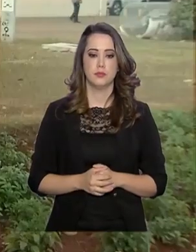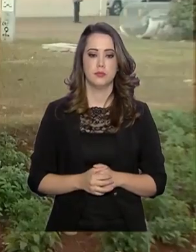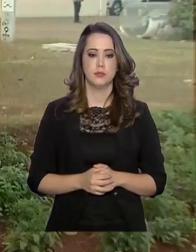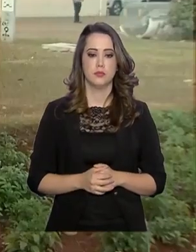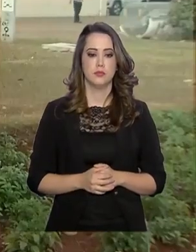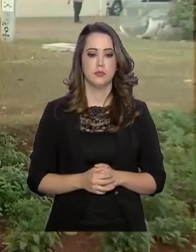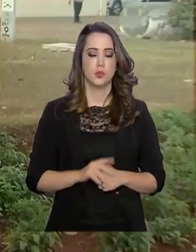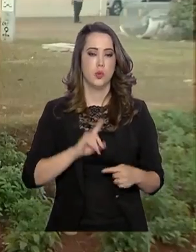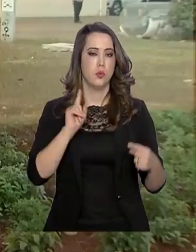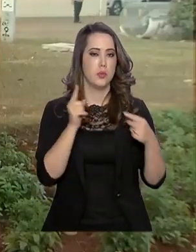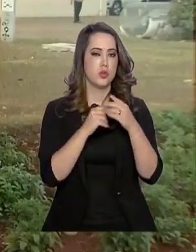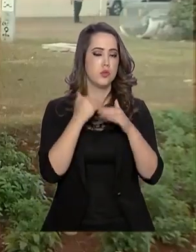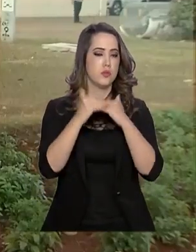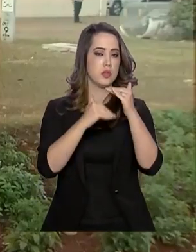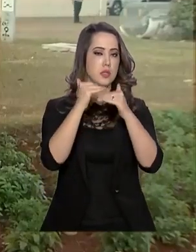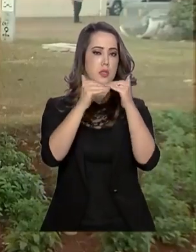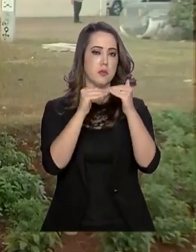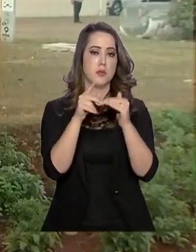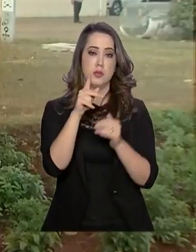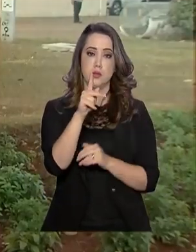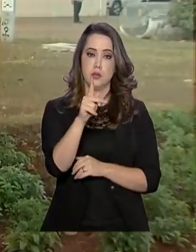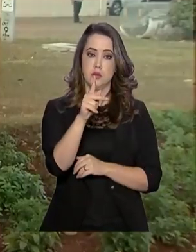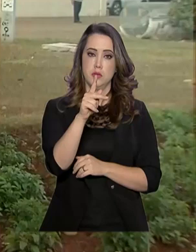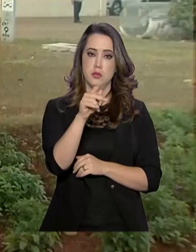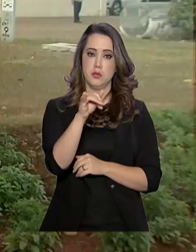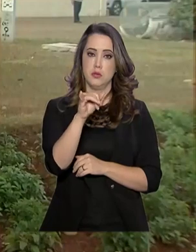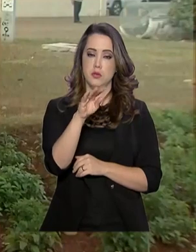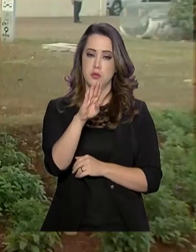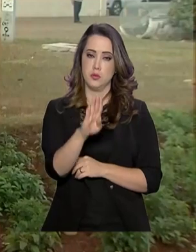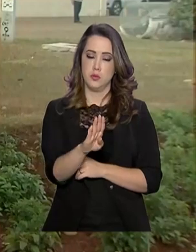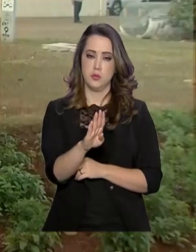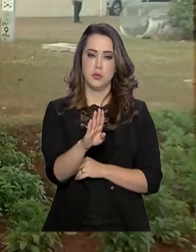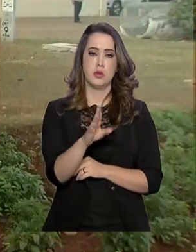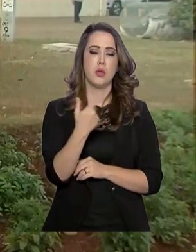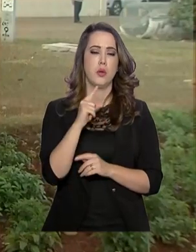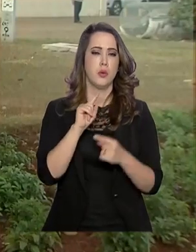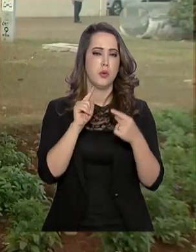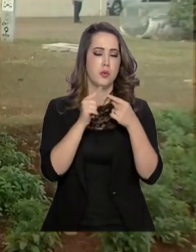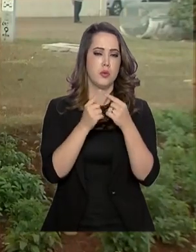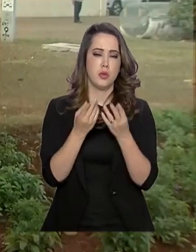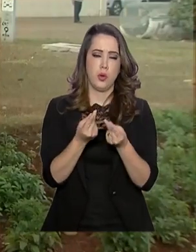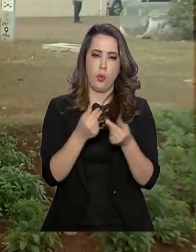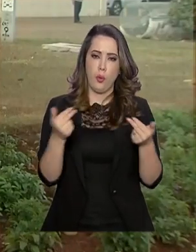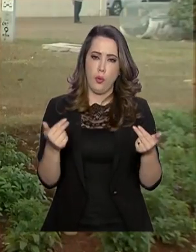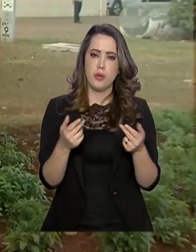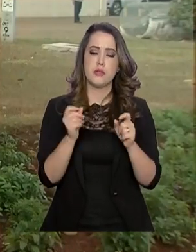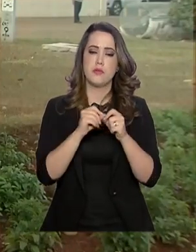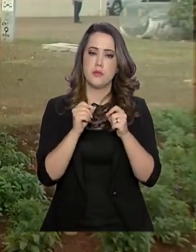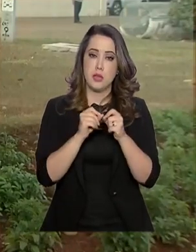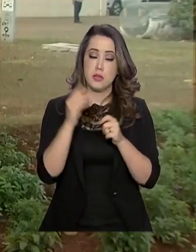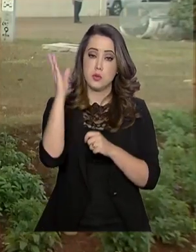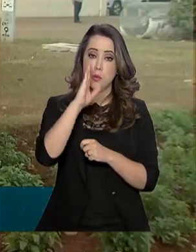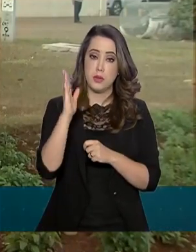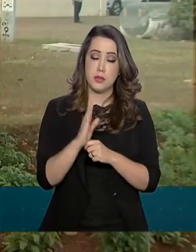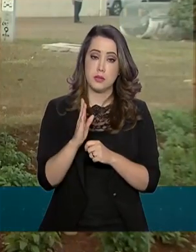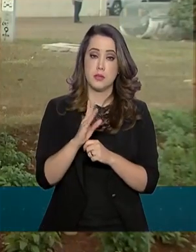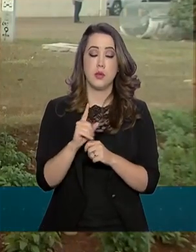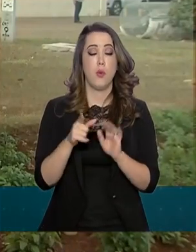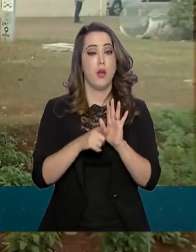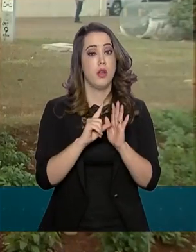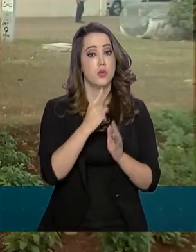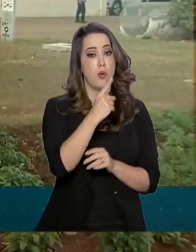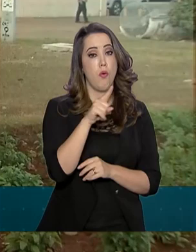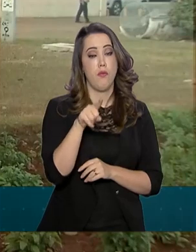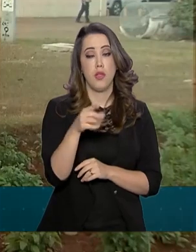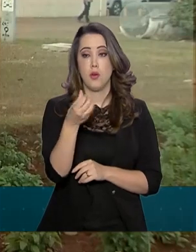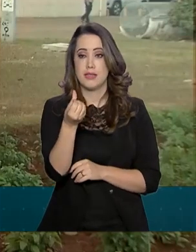A previsão de crescimento do produto interno bruto, que é a soma das riquezas produzidas no país, passou de 1,6